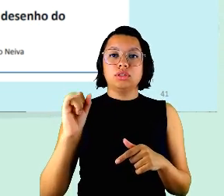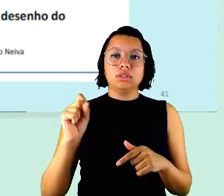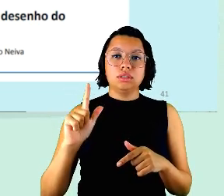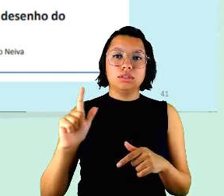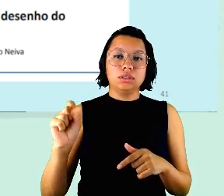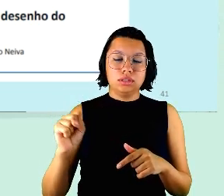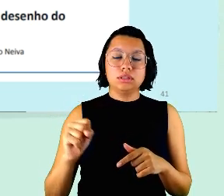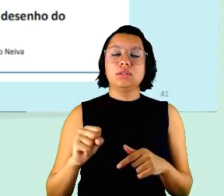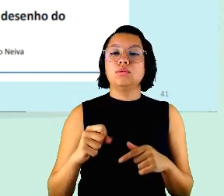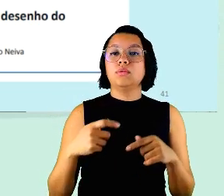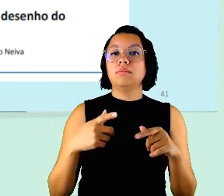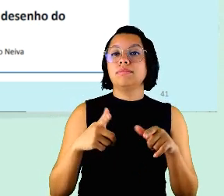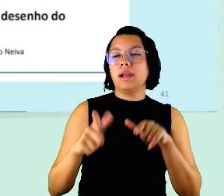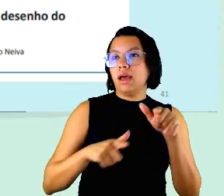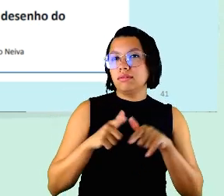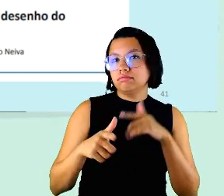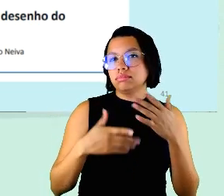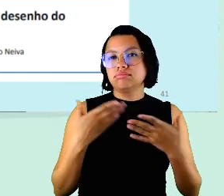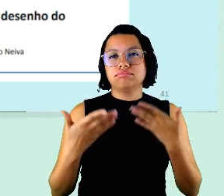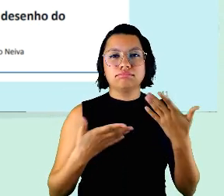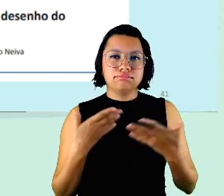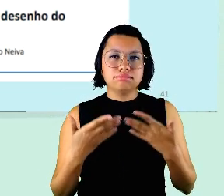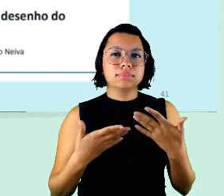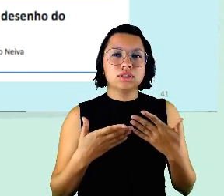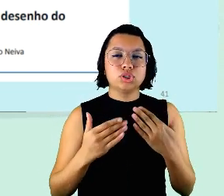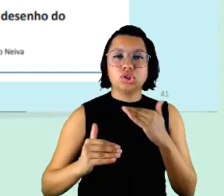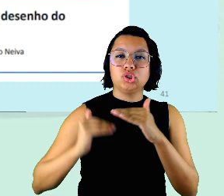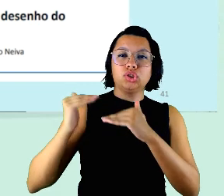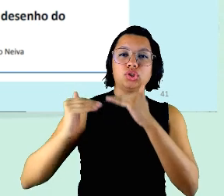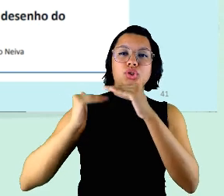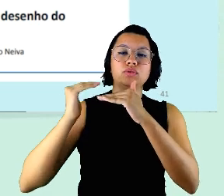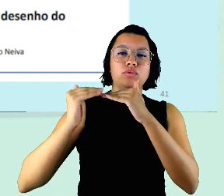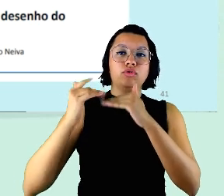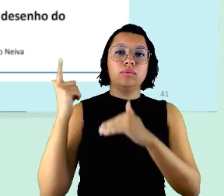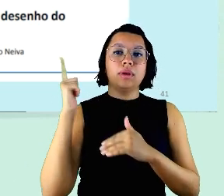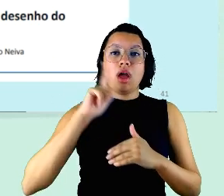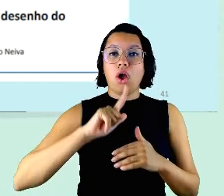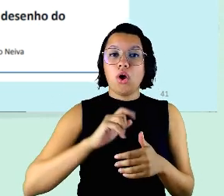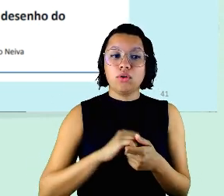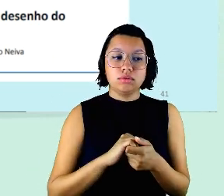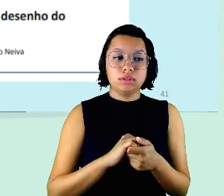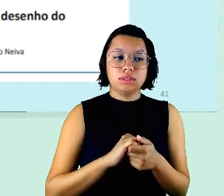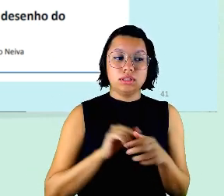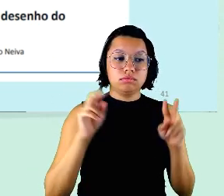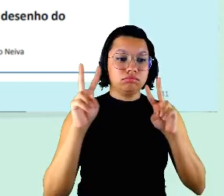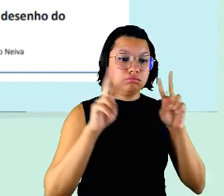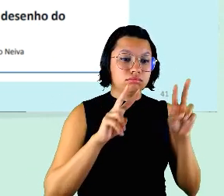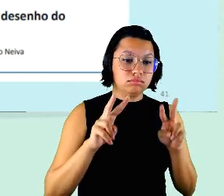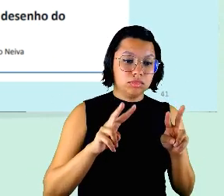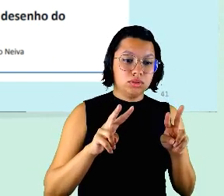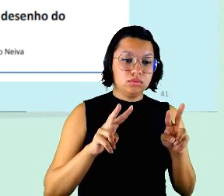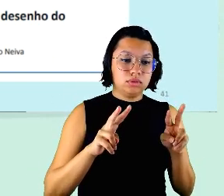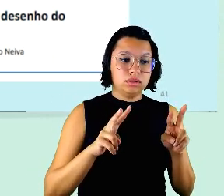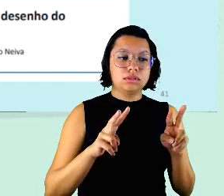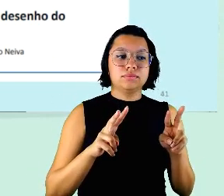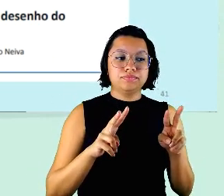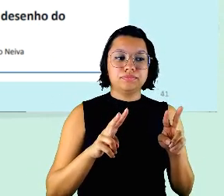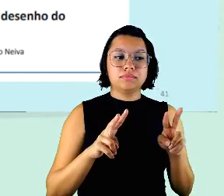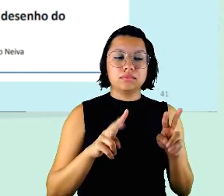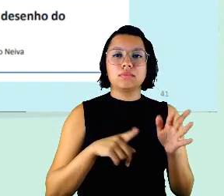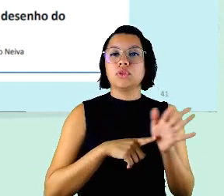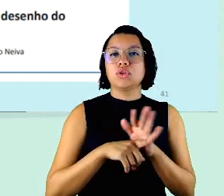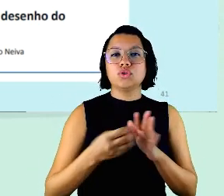cintura que tivemos que desenvolver para lidar com essas esferas de vida tão distintas tão